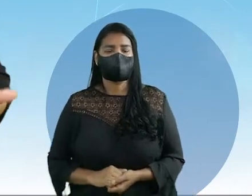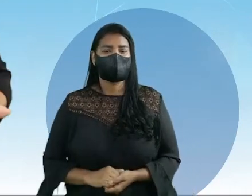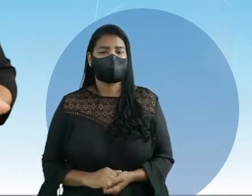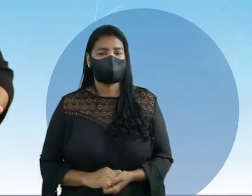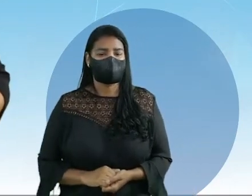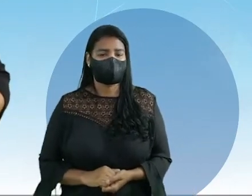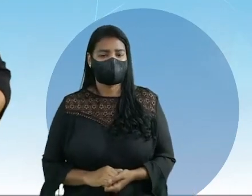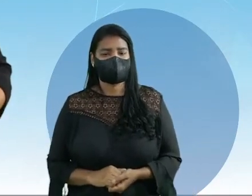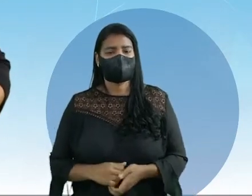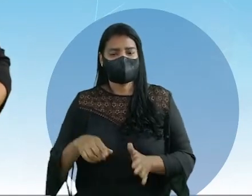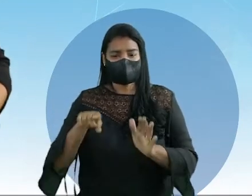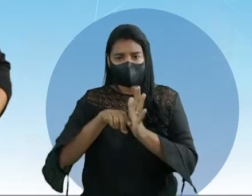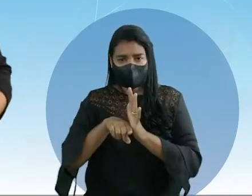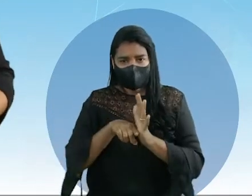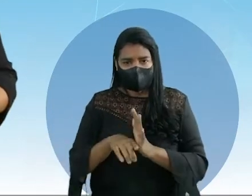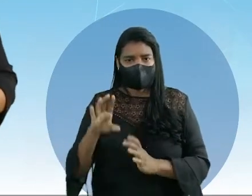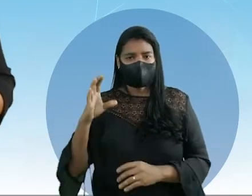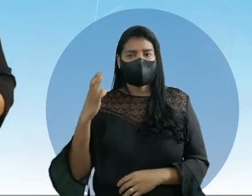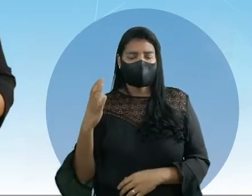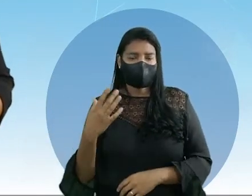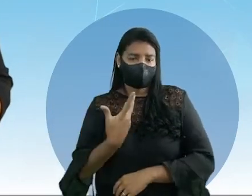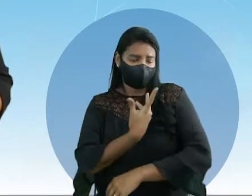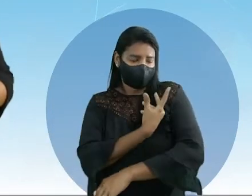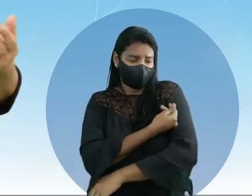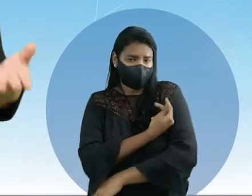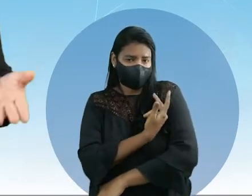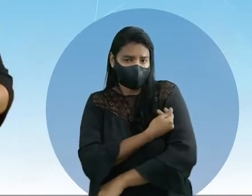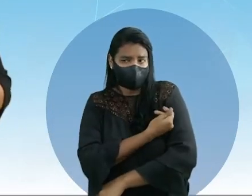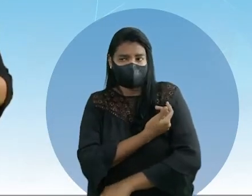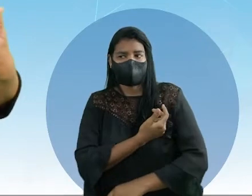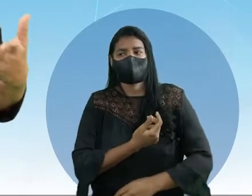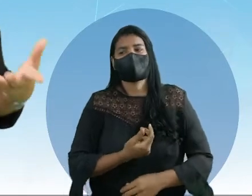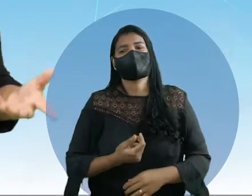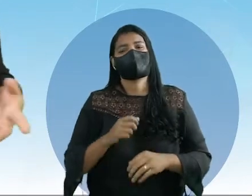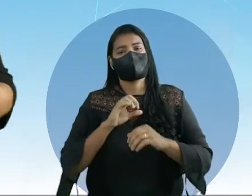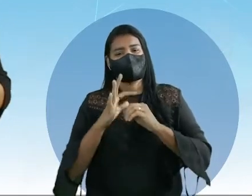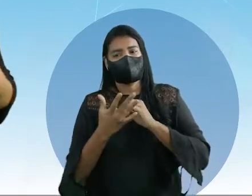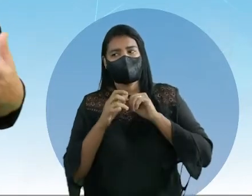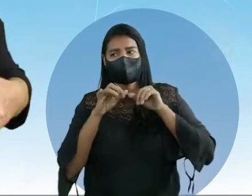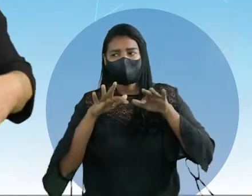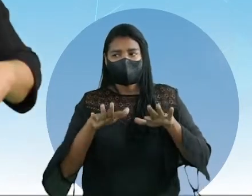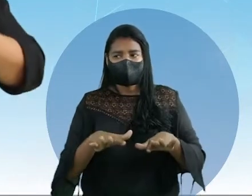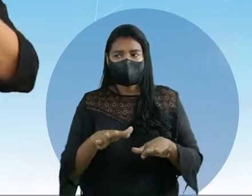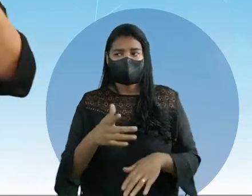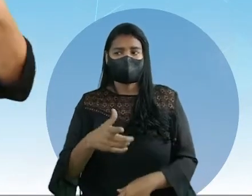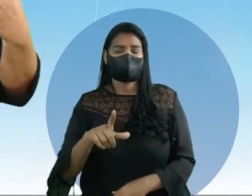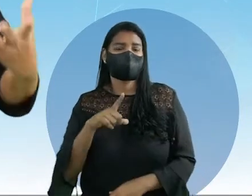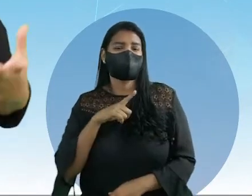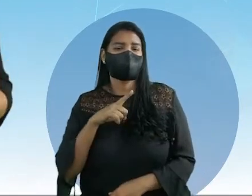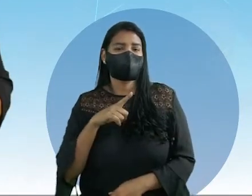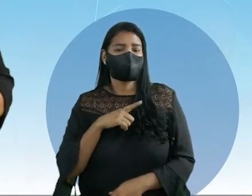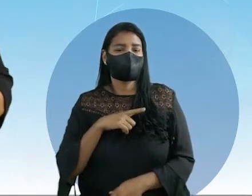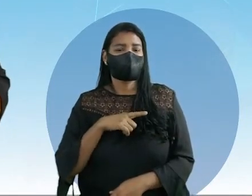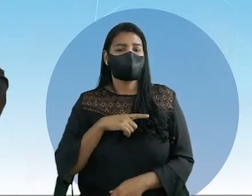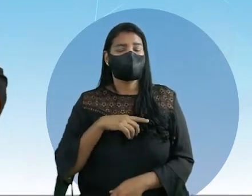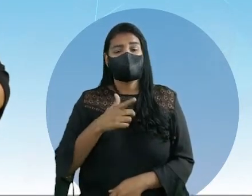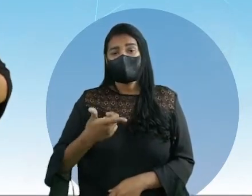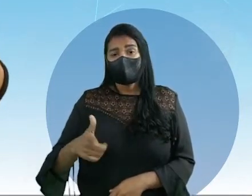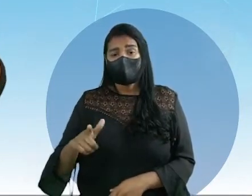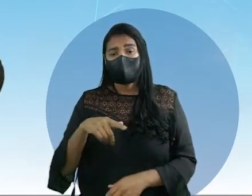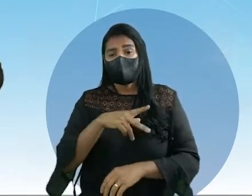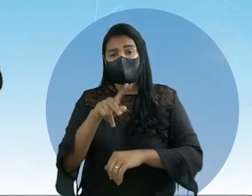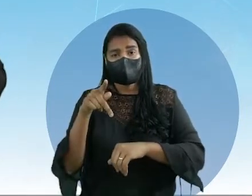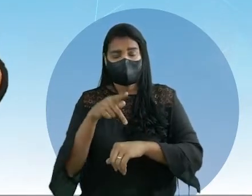Através das pesquisas, a gente tem a nossa vacina, né? Dessa pandemia, se não tivesse, tem as de outros países.